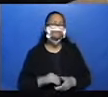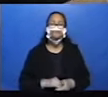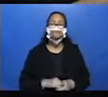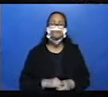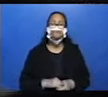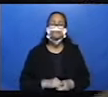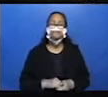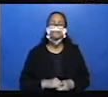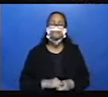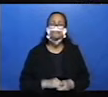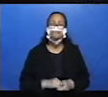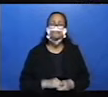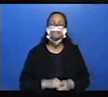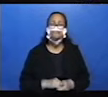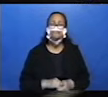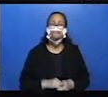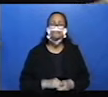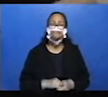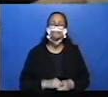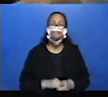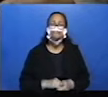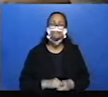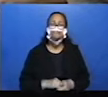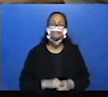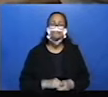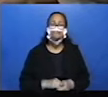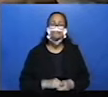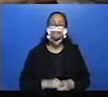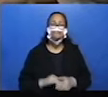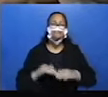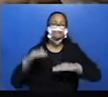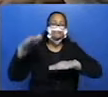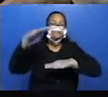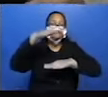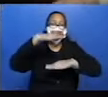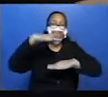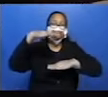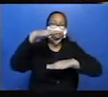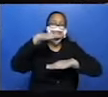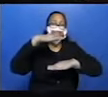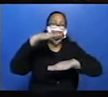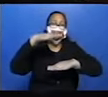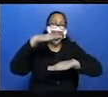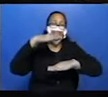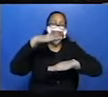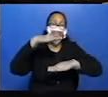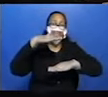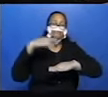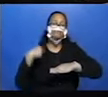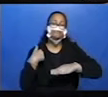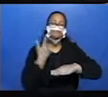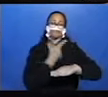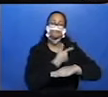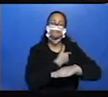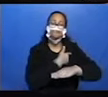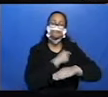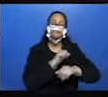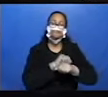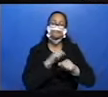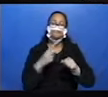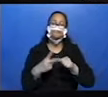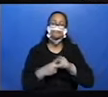Então, vamos completar aqui, ó. Ele está acima de nós. Acima também é um